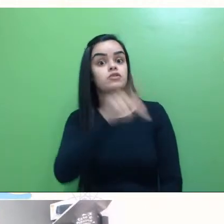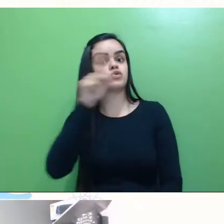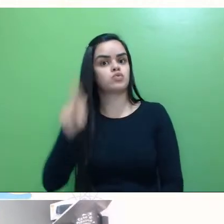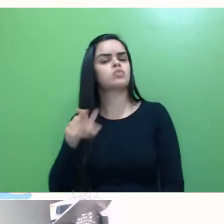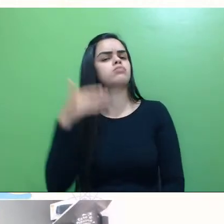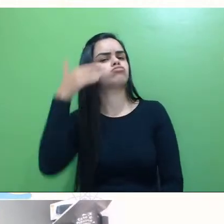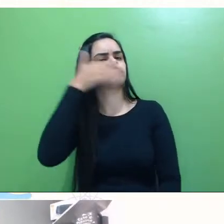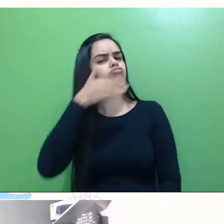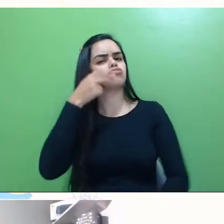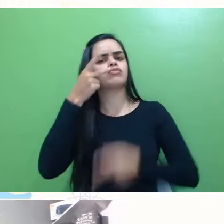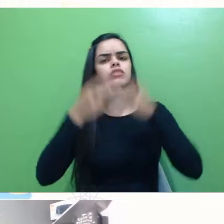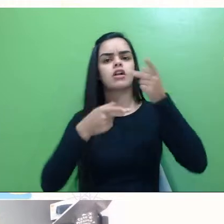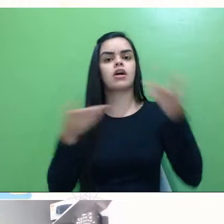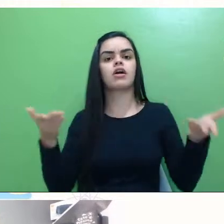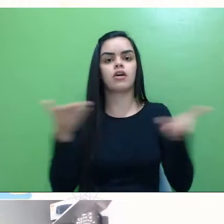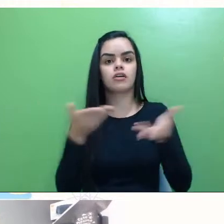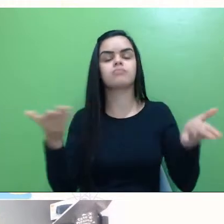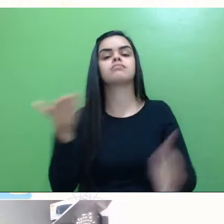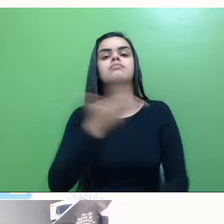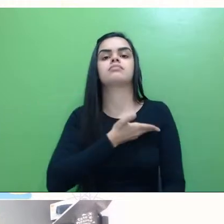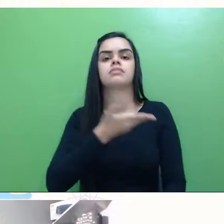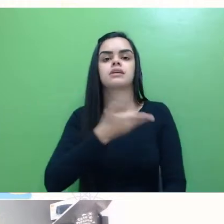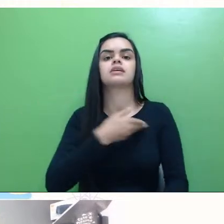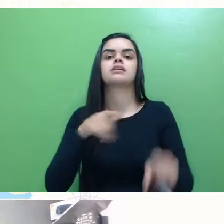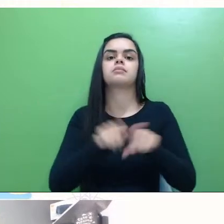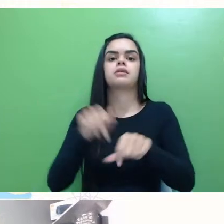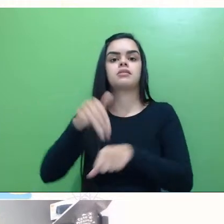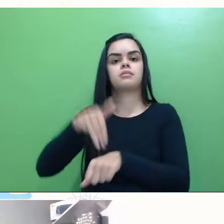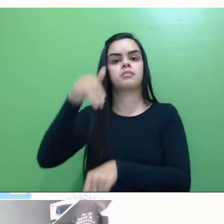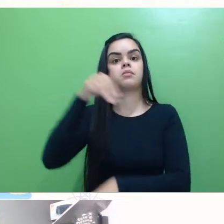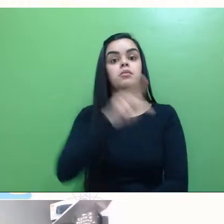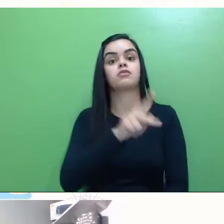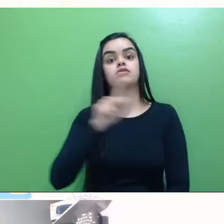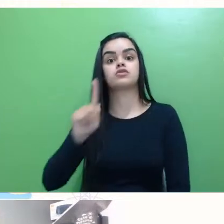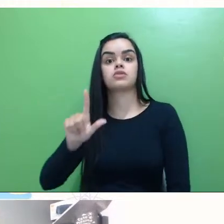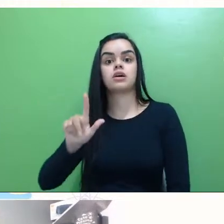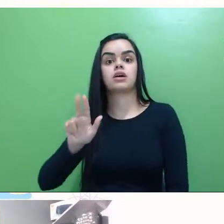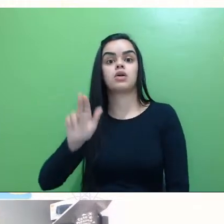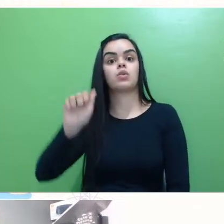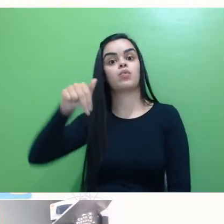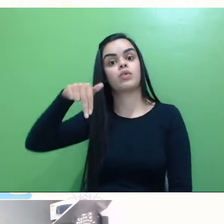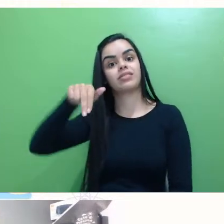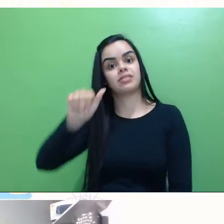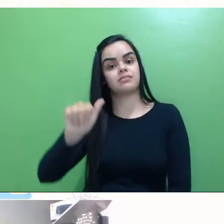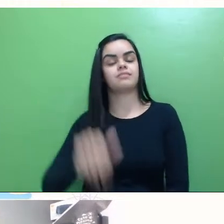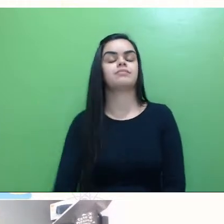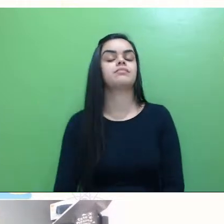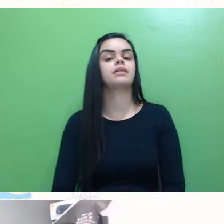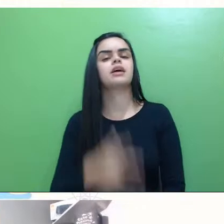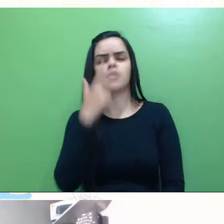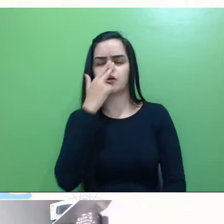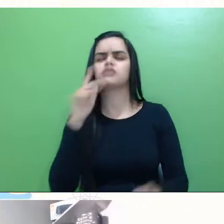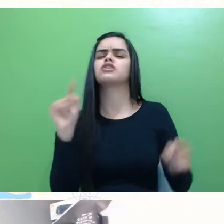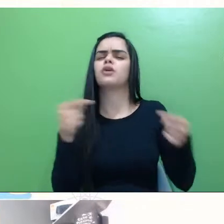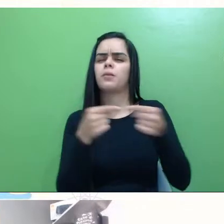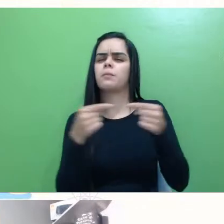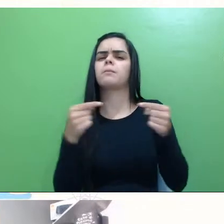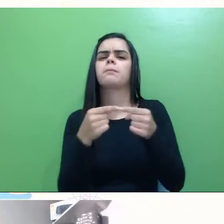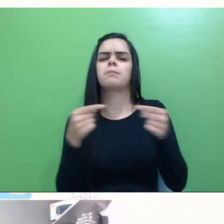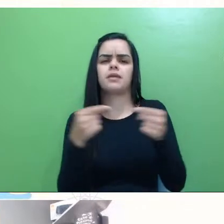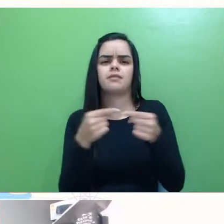e que atualmente também é uma colega nossa do mestrado, a professora Luana. E eu acho que se encaixa muito bem na descrição